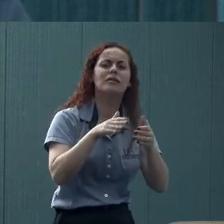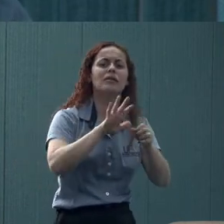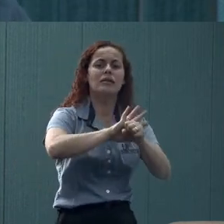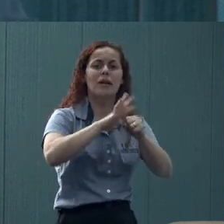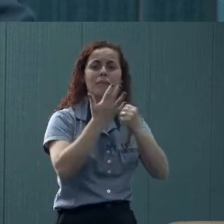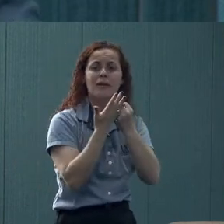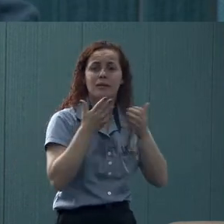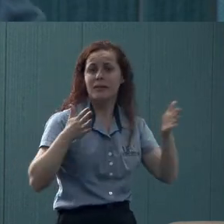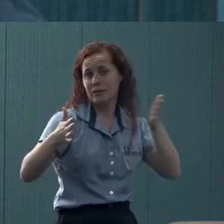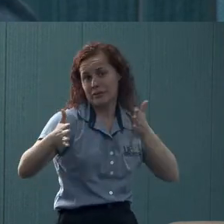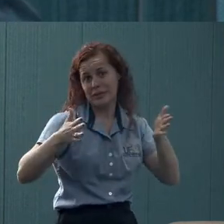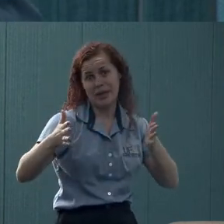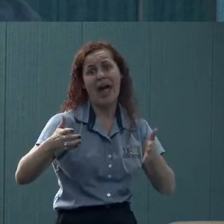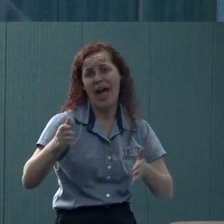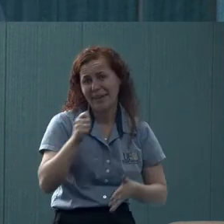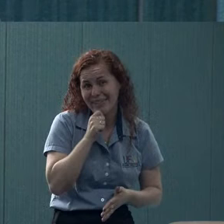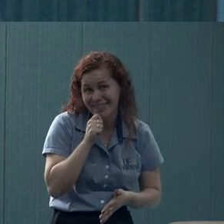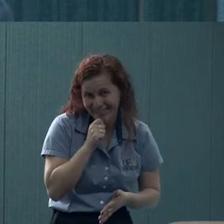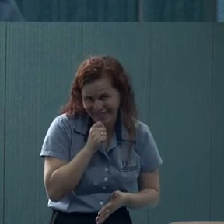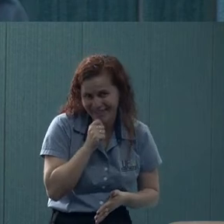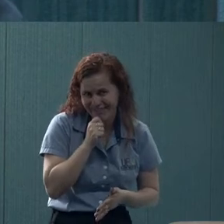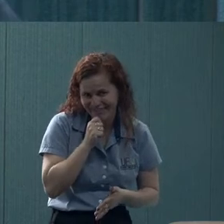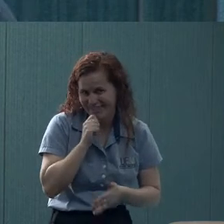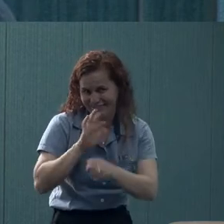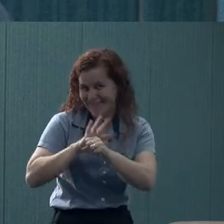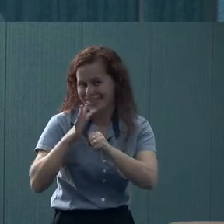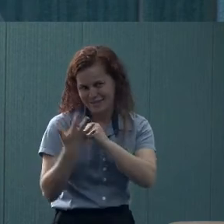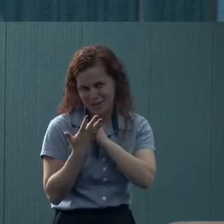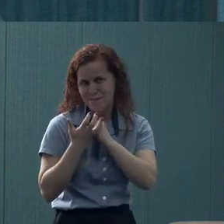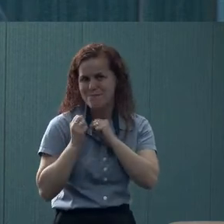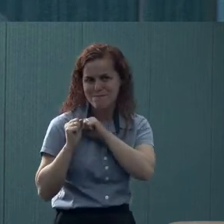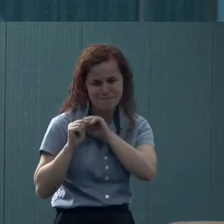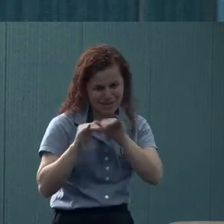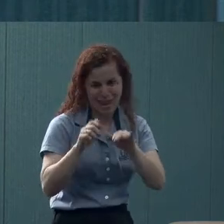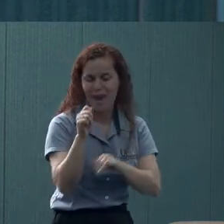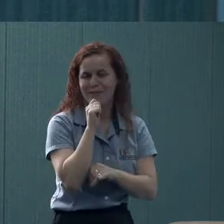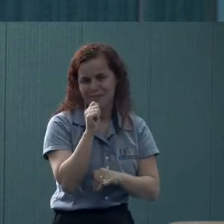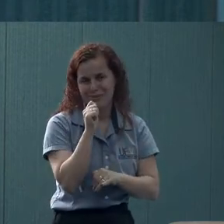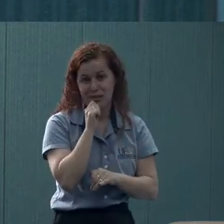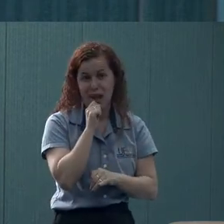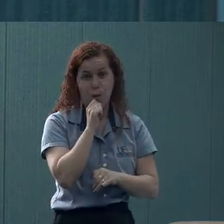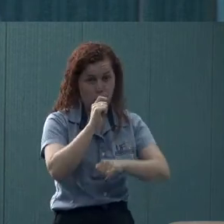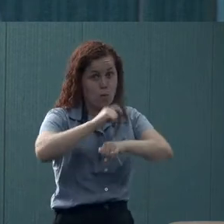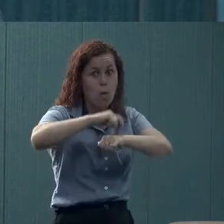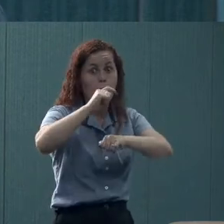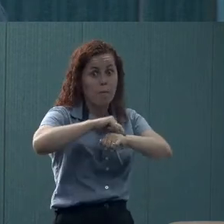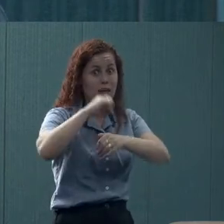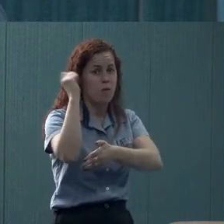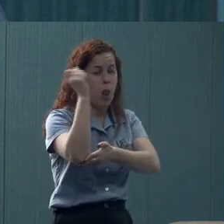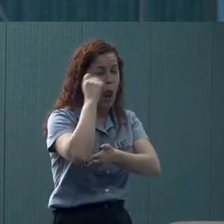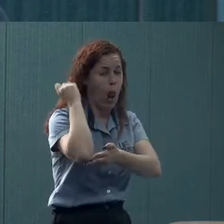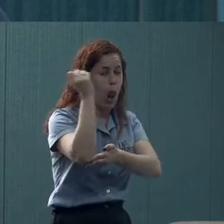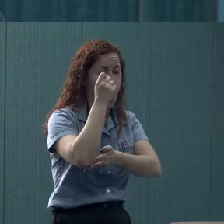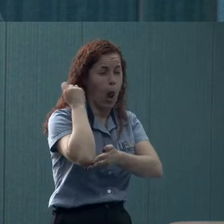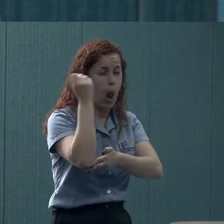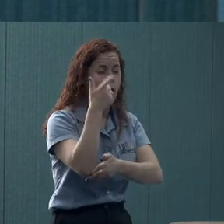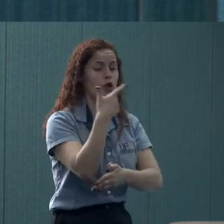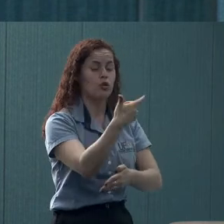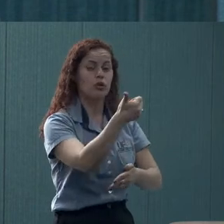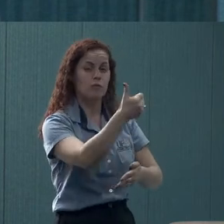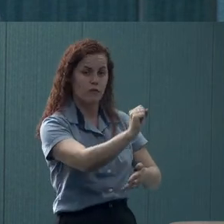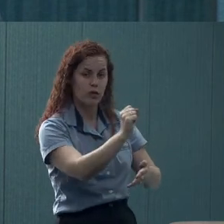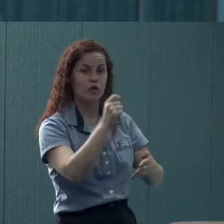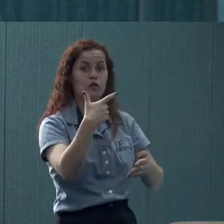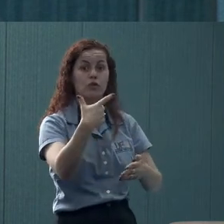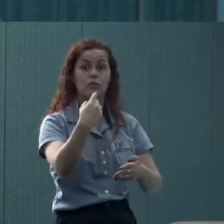teoricamente ainda estamos, teoricamente não, ainda estamos, mas no momento mais crítico de 2020, 2021, houve